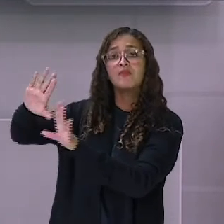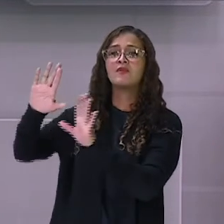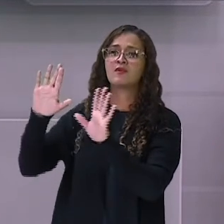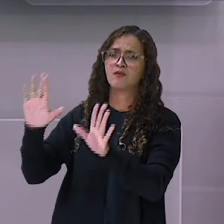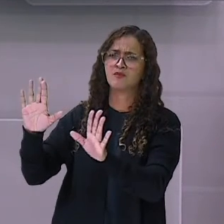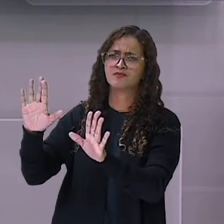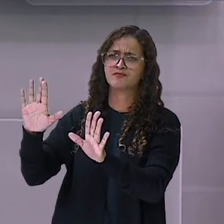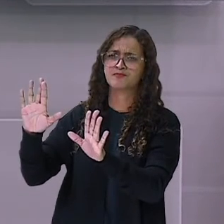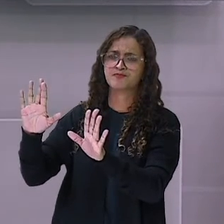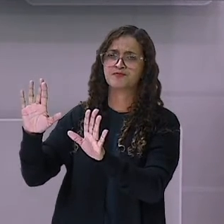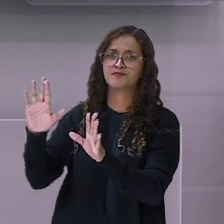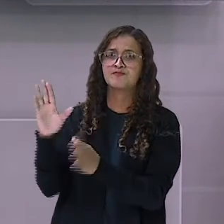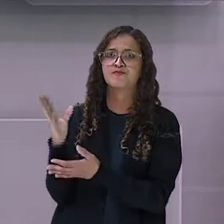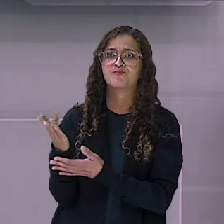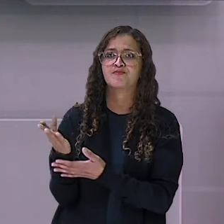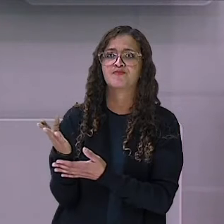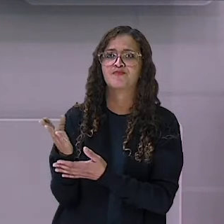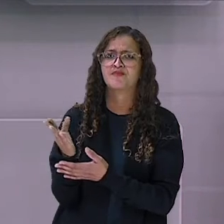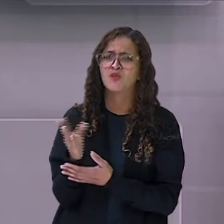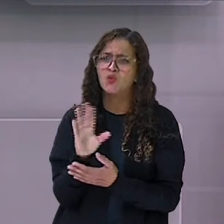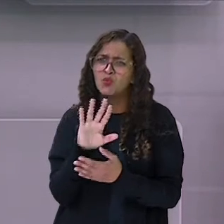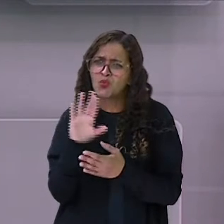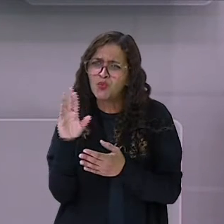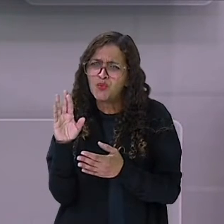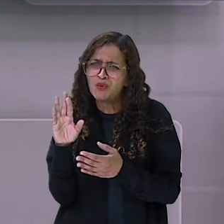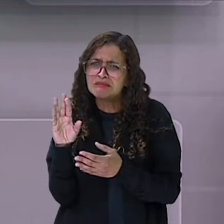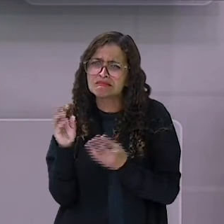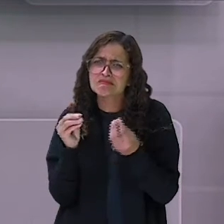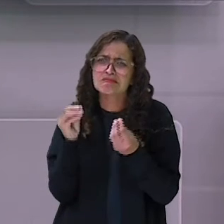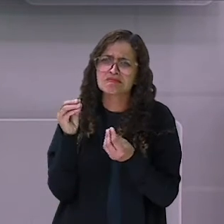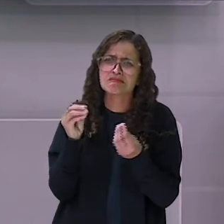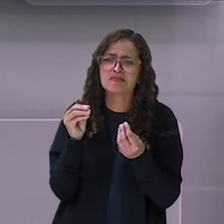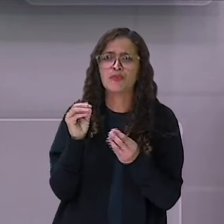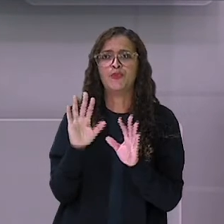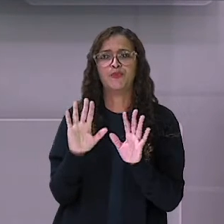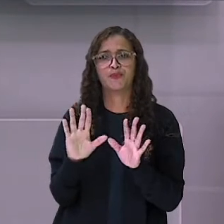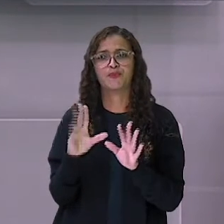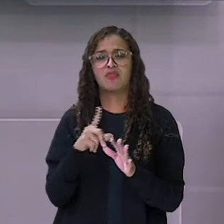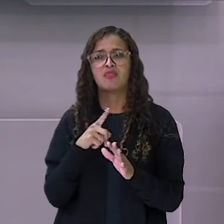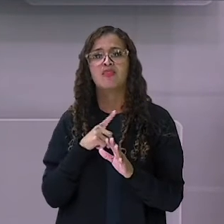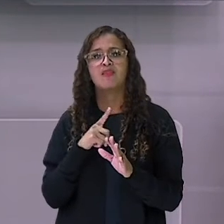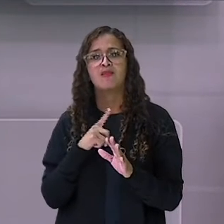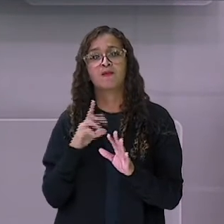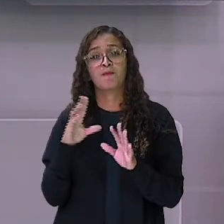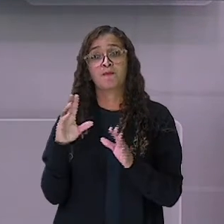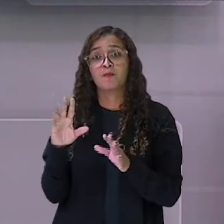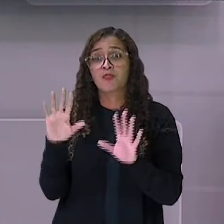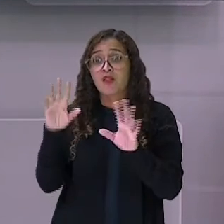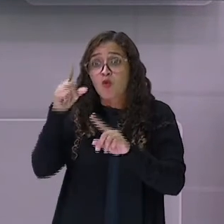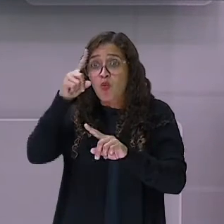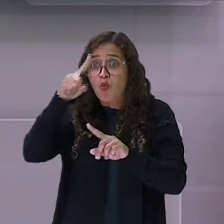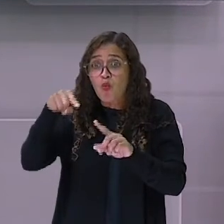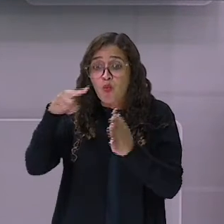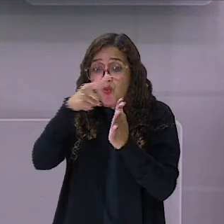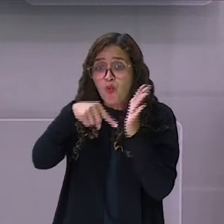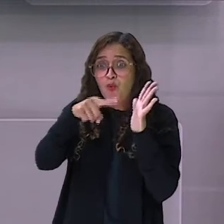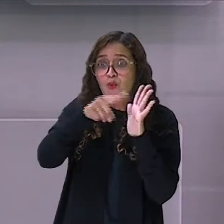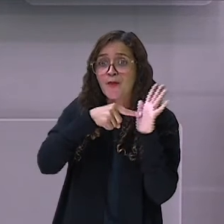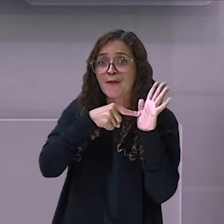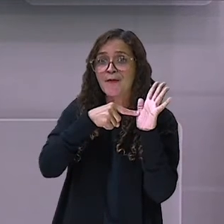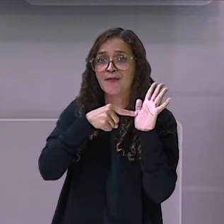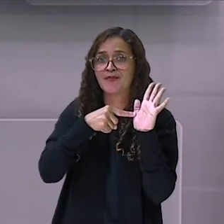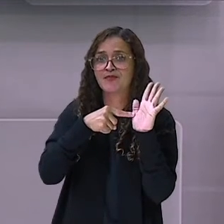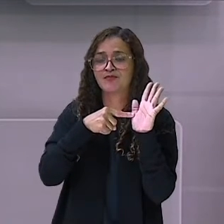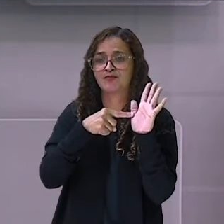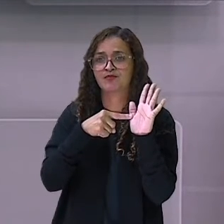primeira sílaba. Será que tem como nós esquecermos? Então, vamos fazer um x aqui para nós esquecermos